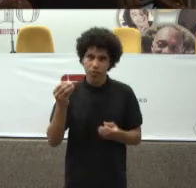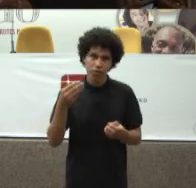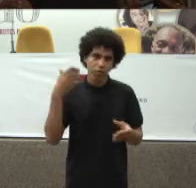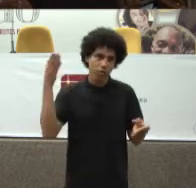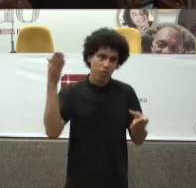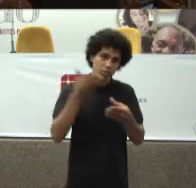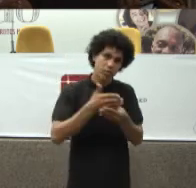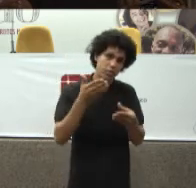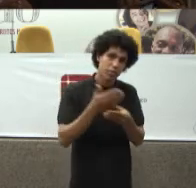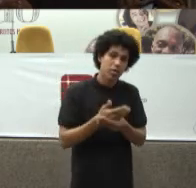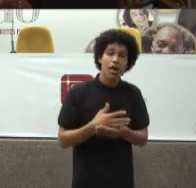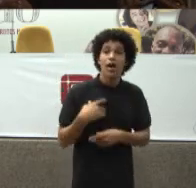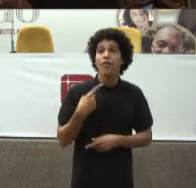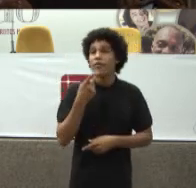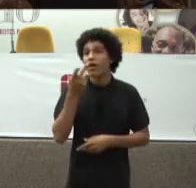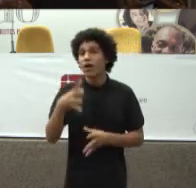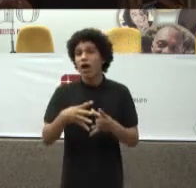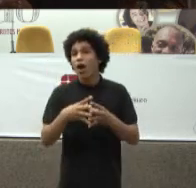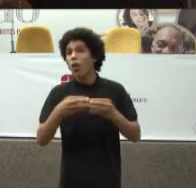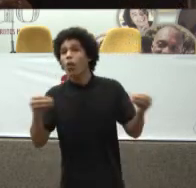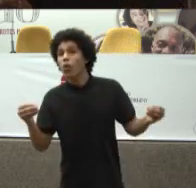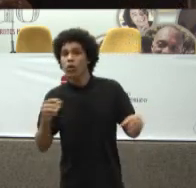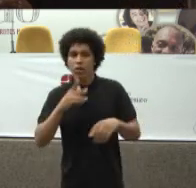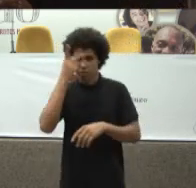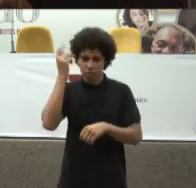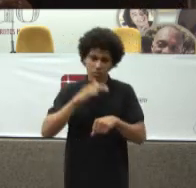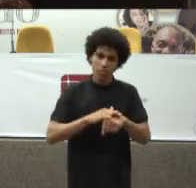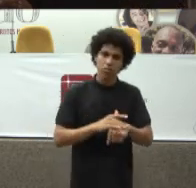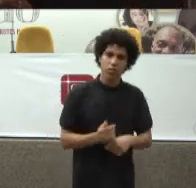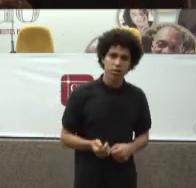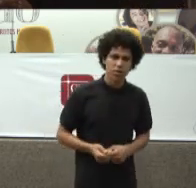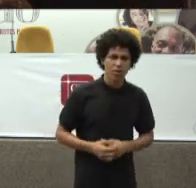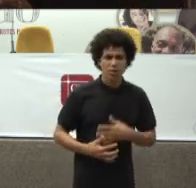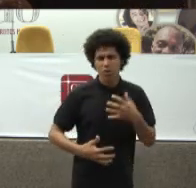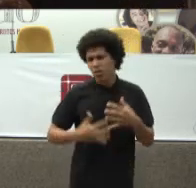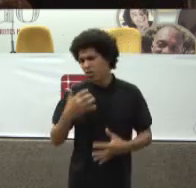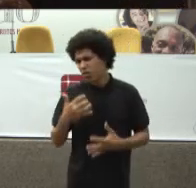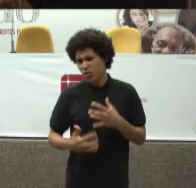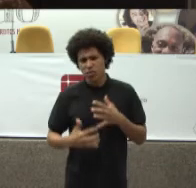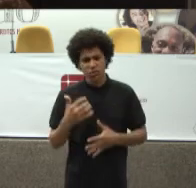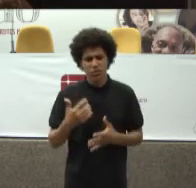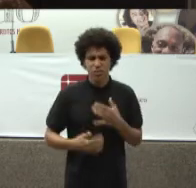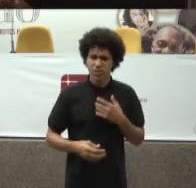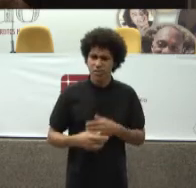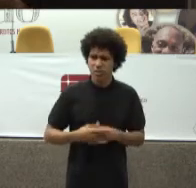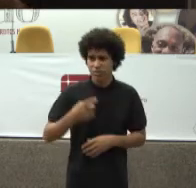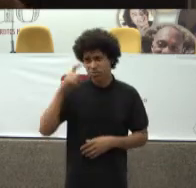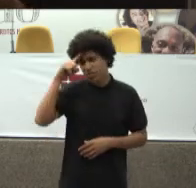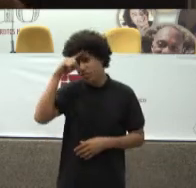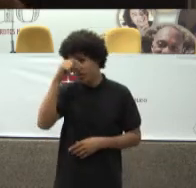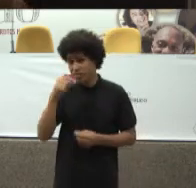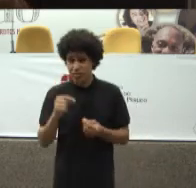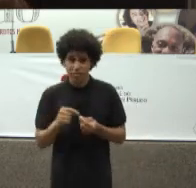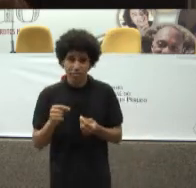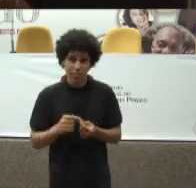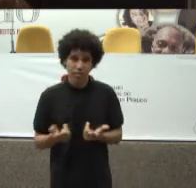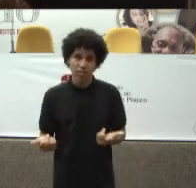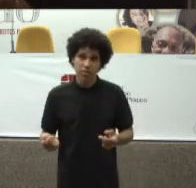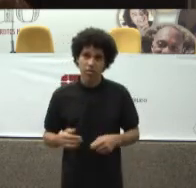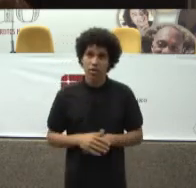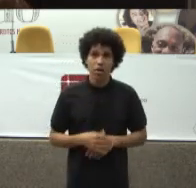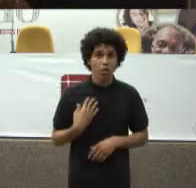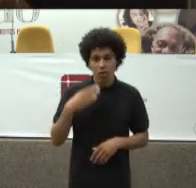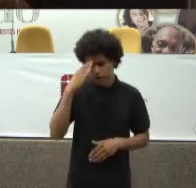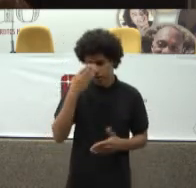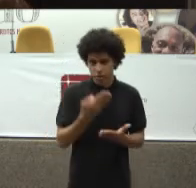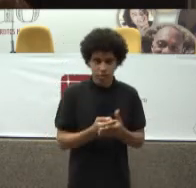para cura Do doente Uma confusão Terrível Que se faz Não é E eu acredito Até que não seja Só por má fé